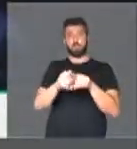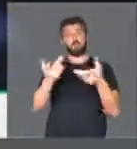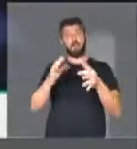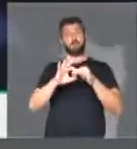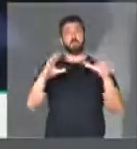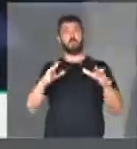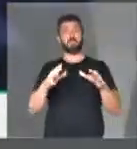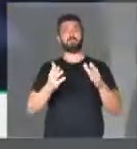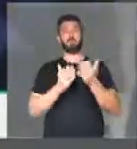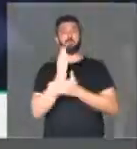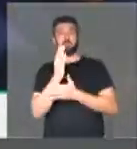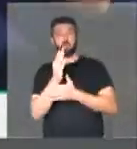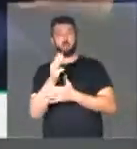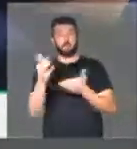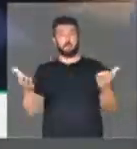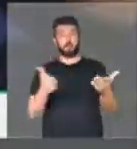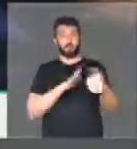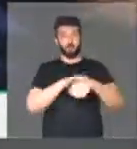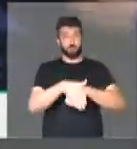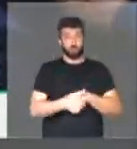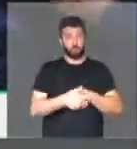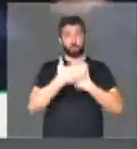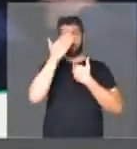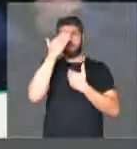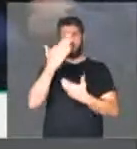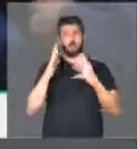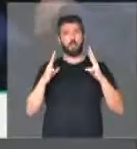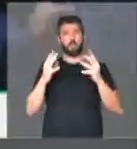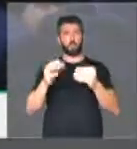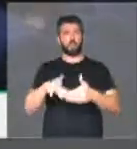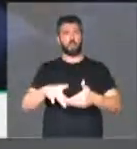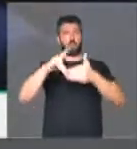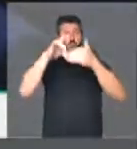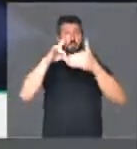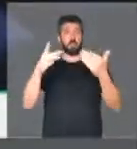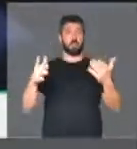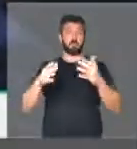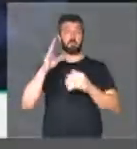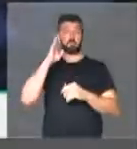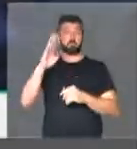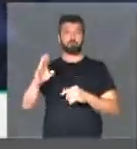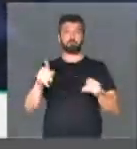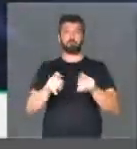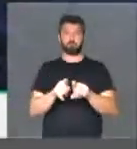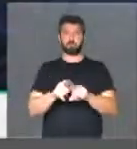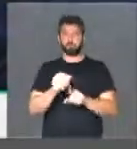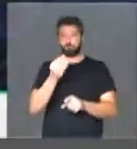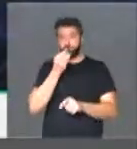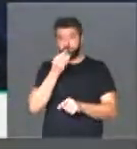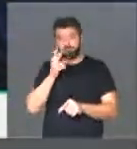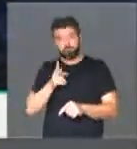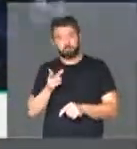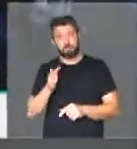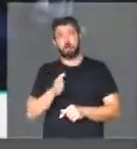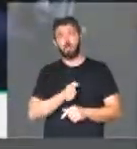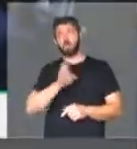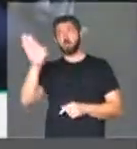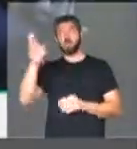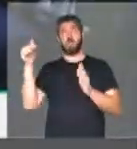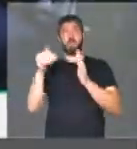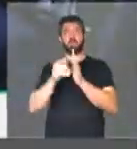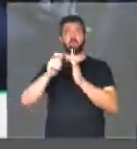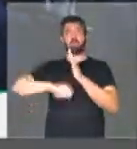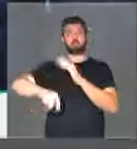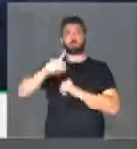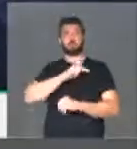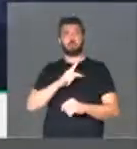permite a aprovação nesta noite. Agradeço a todos os líderes e, principalmente, oportunidade de a matéria ir diretamente